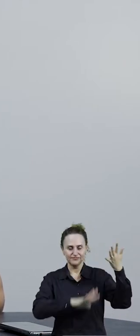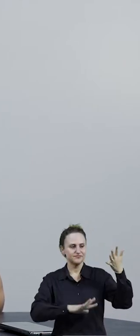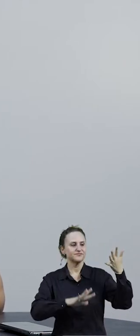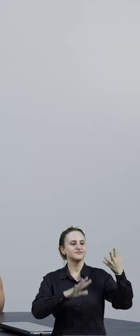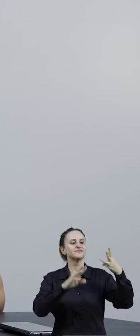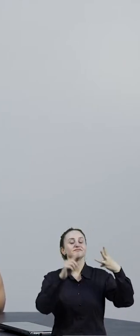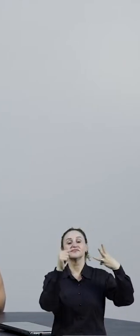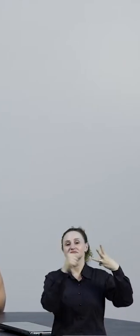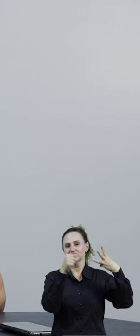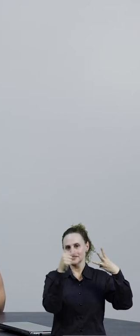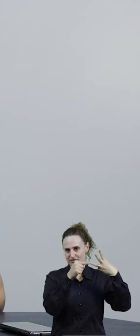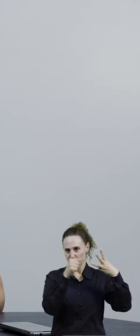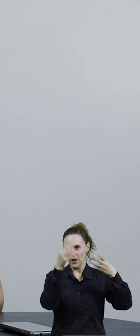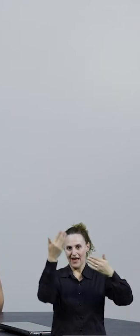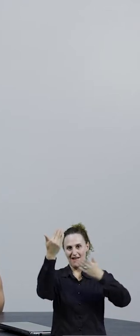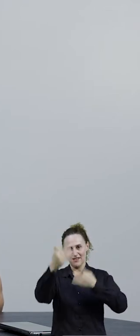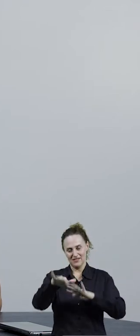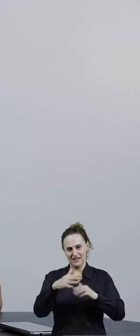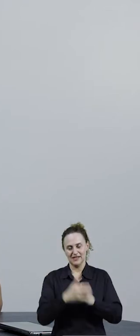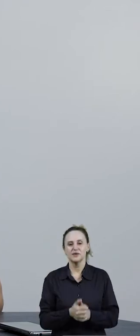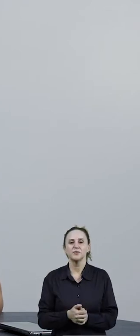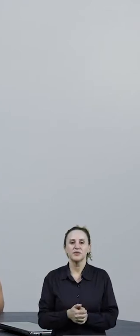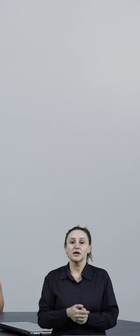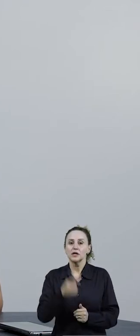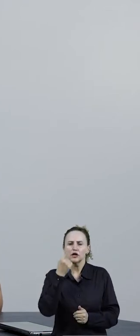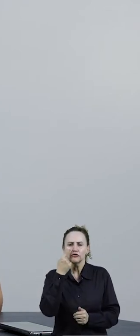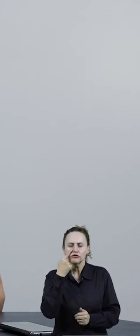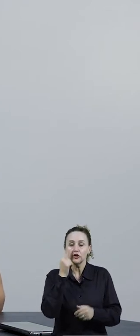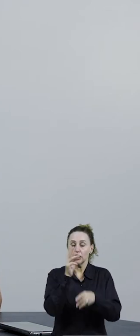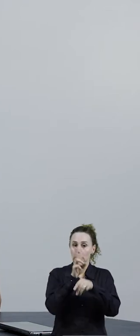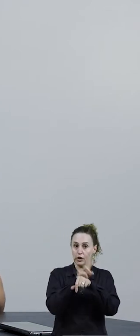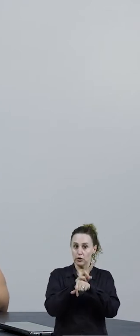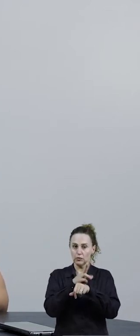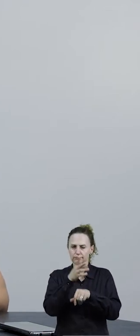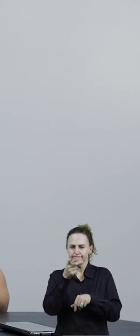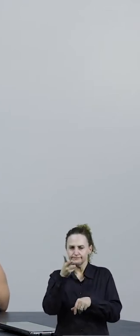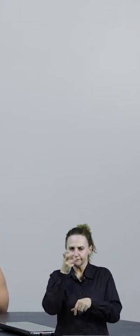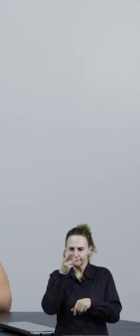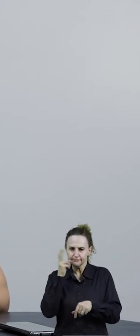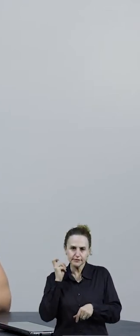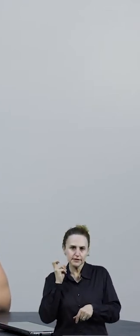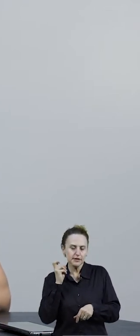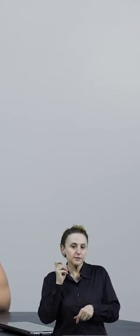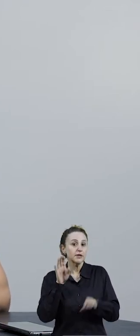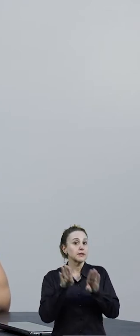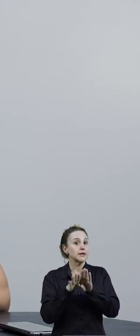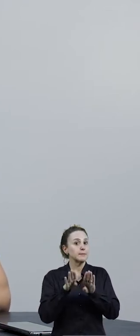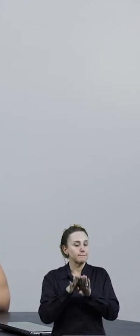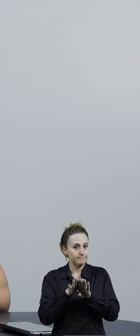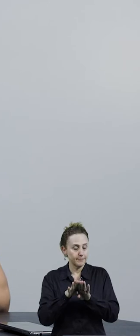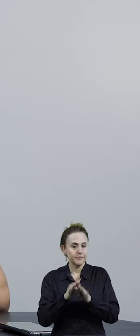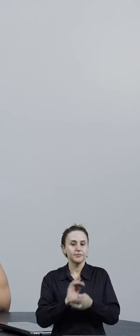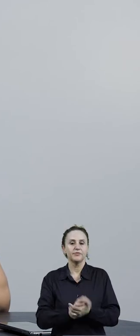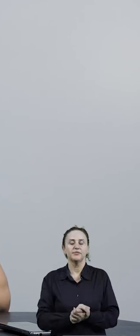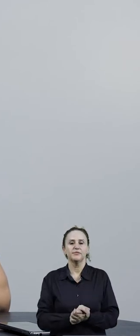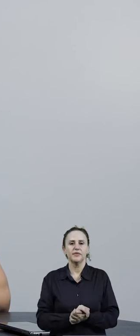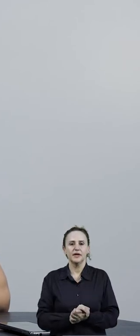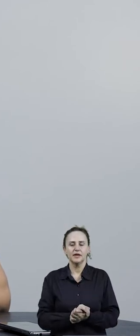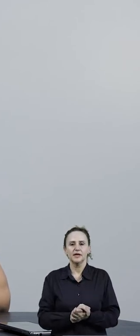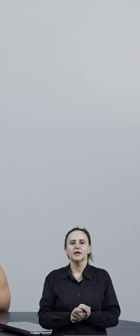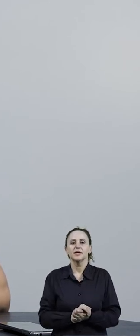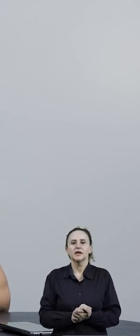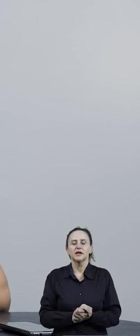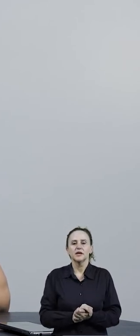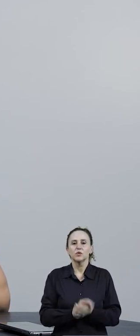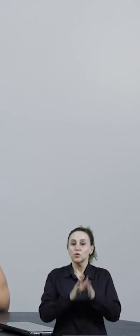linguística barra gramática, tá? Então, vocês fiquem atentos aí. E outra dica que eu dou, para resolver essa da